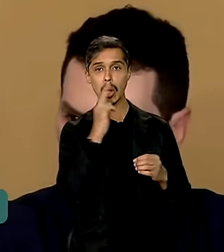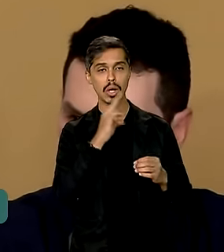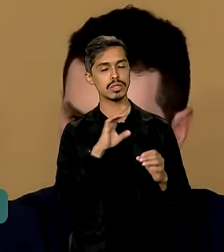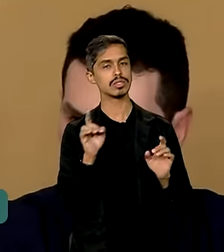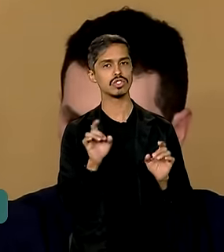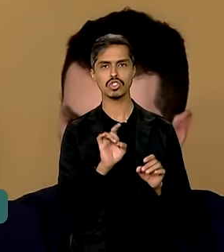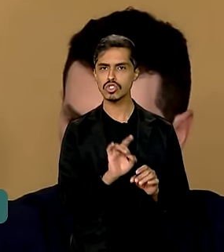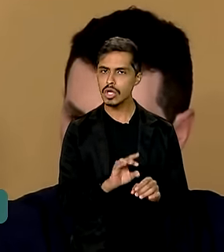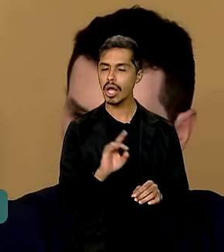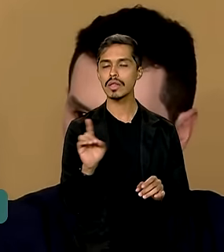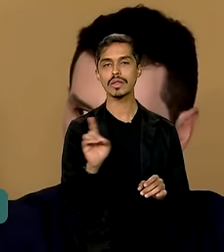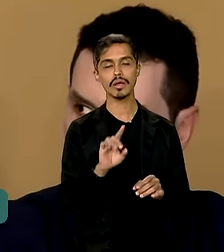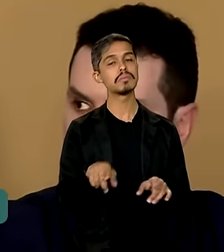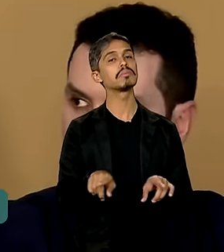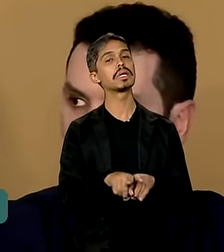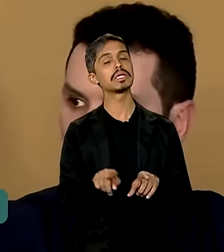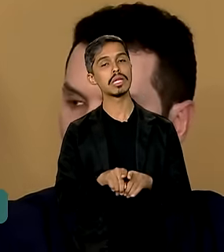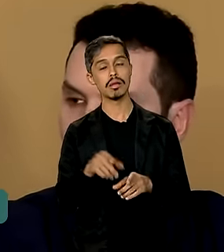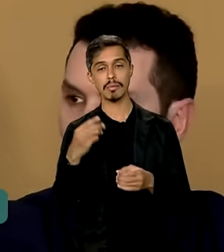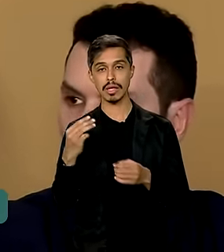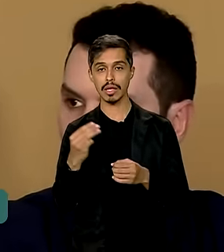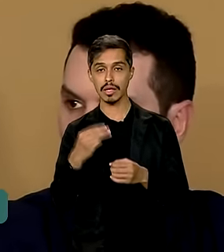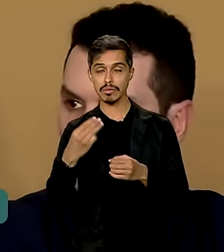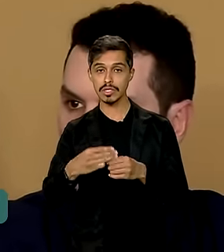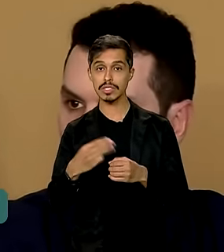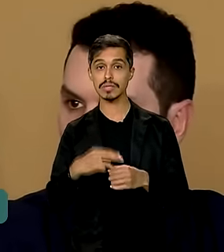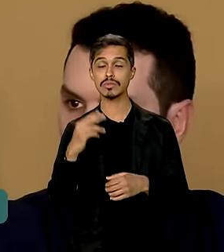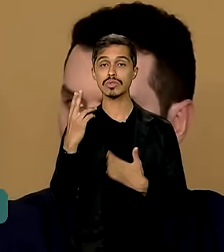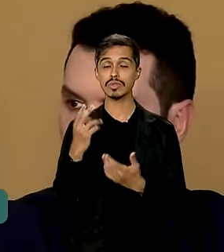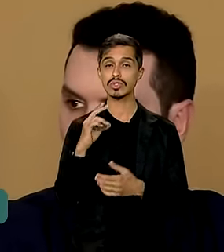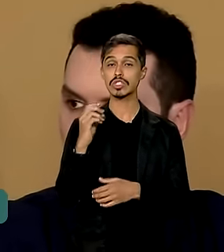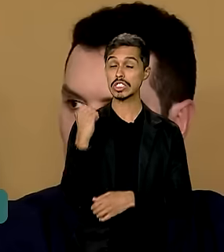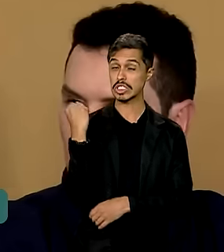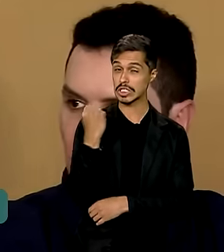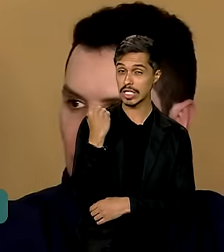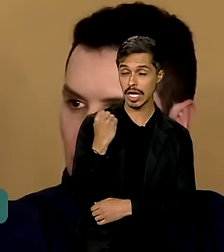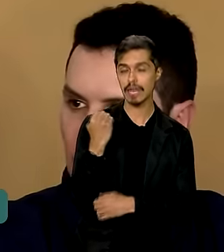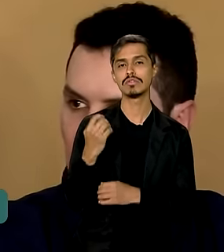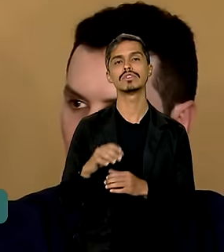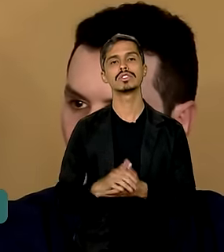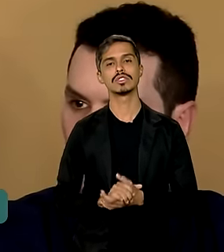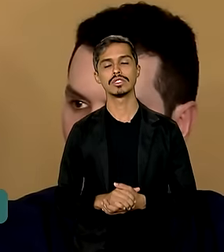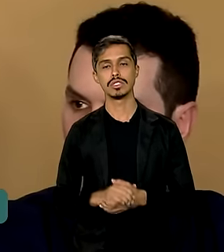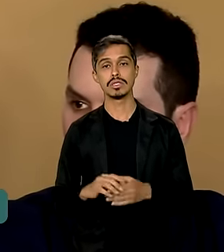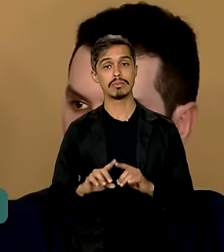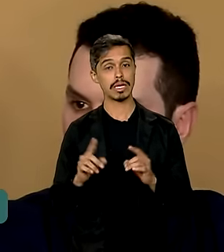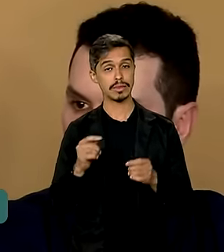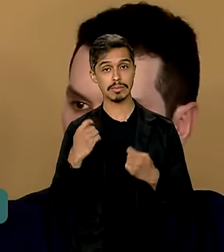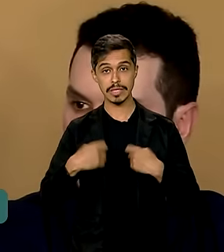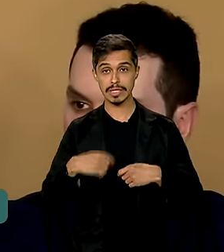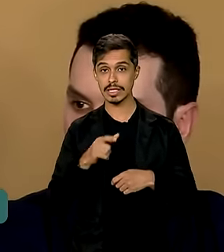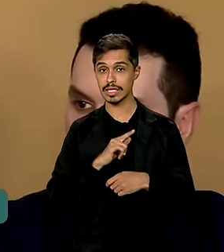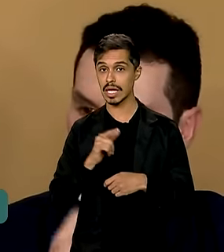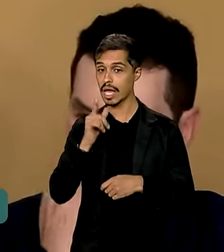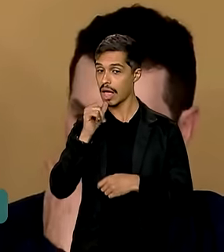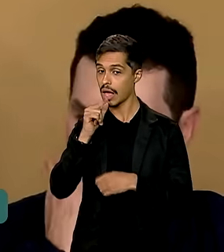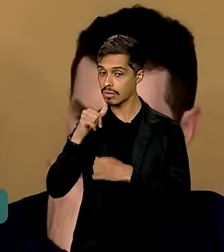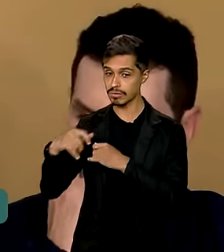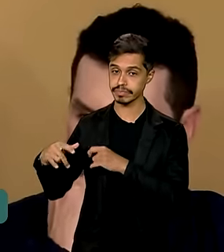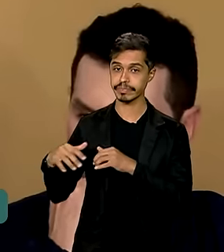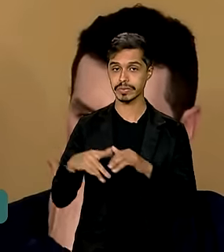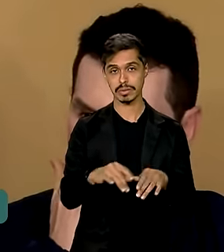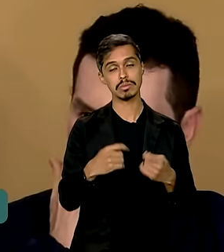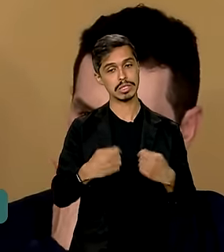calamidade, os municípios em situação de emergência. Mas desde que esteja atingido pela mancha da